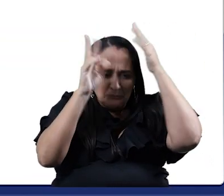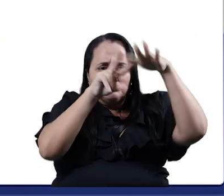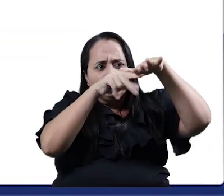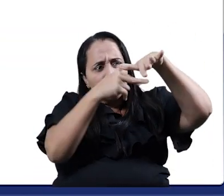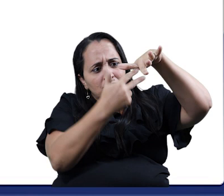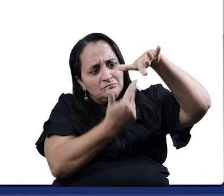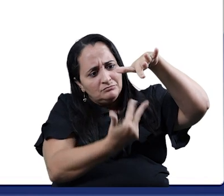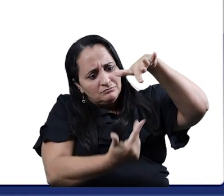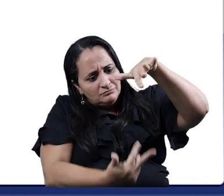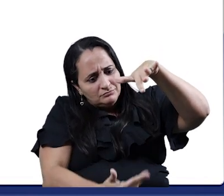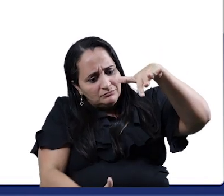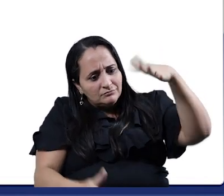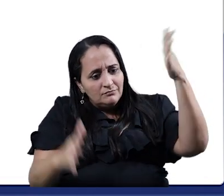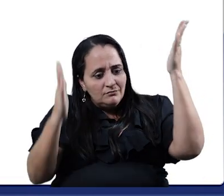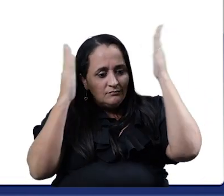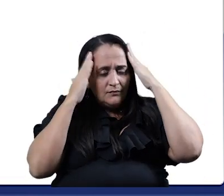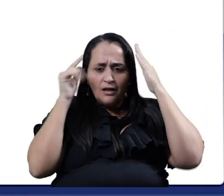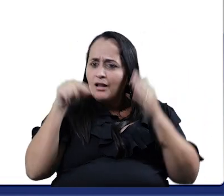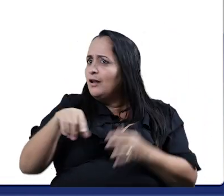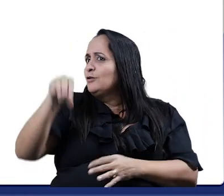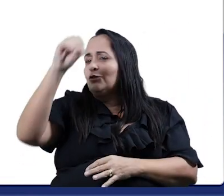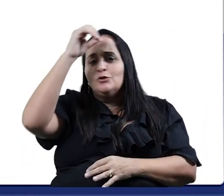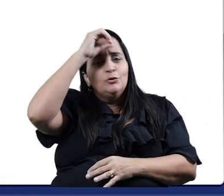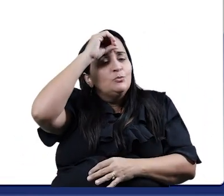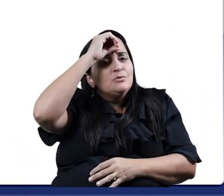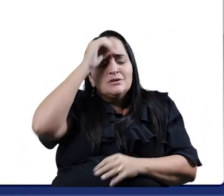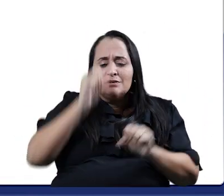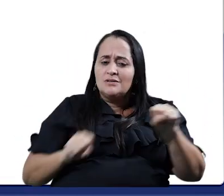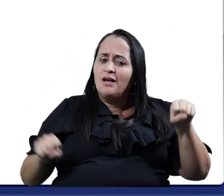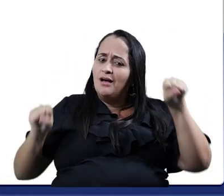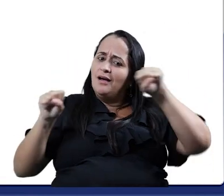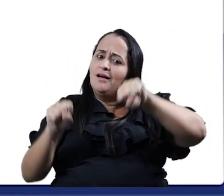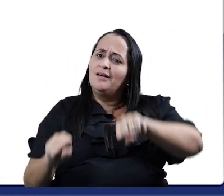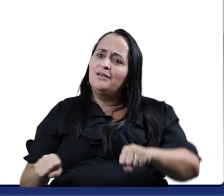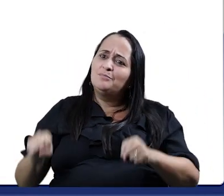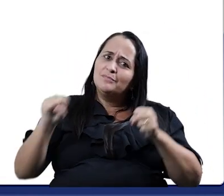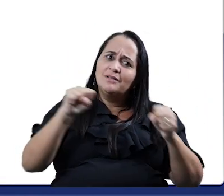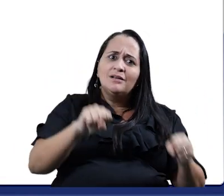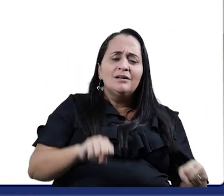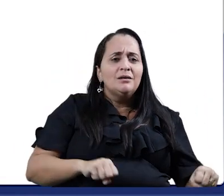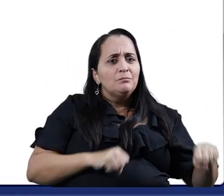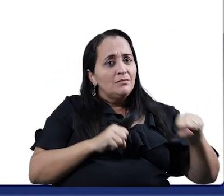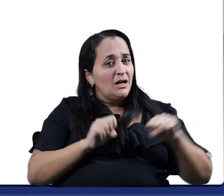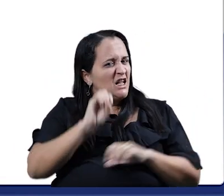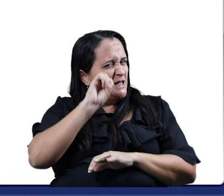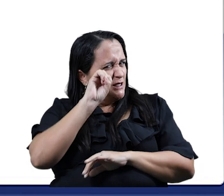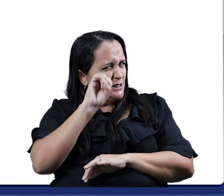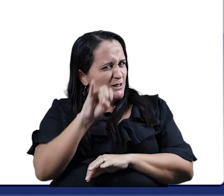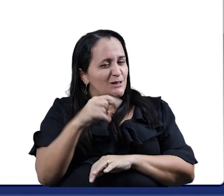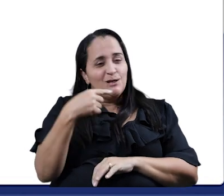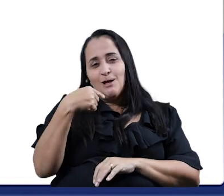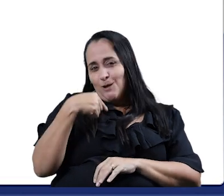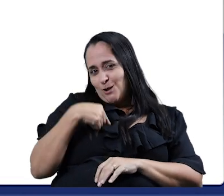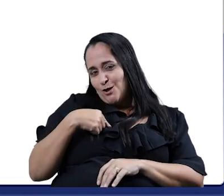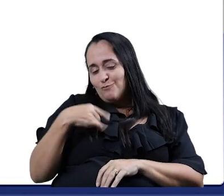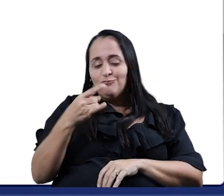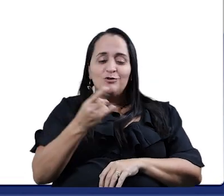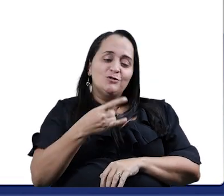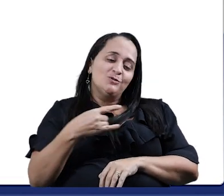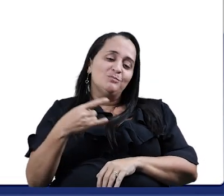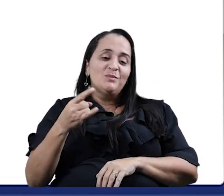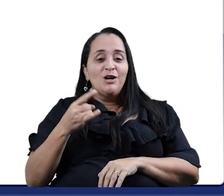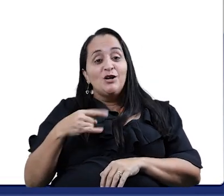por causa de Maria que não soube remar. Se eu fosse um